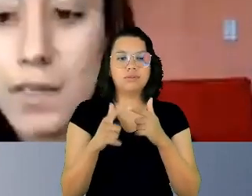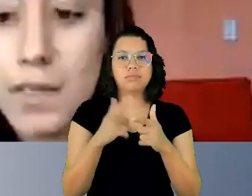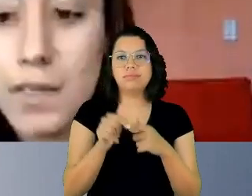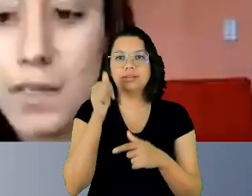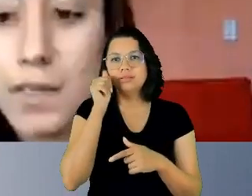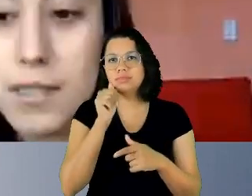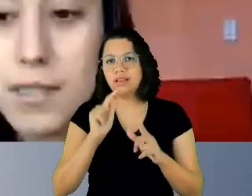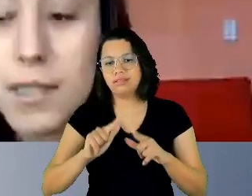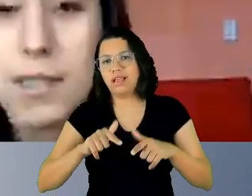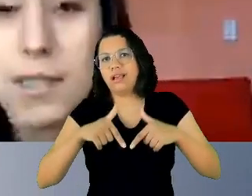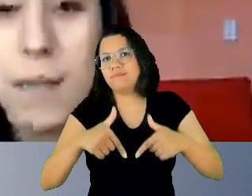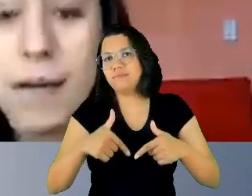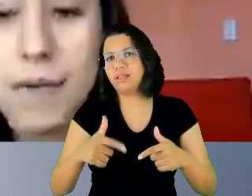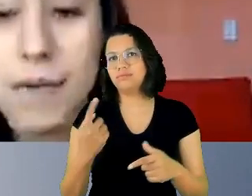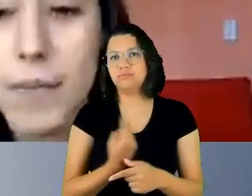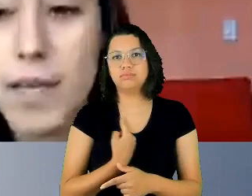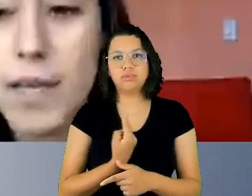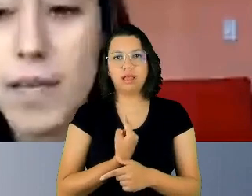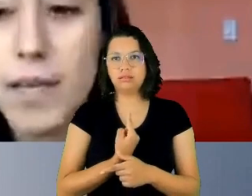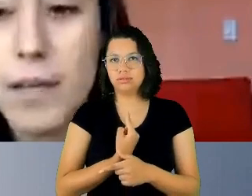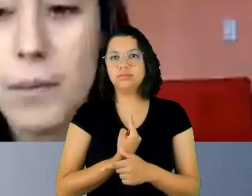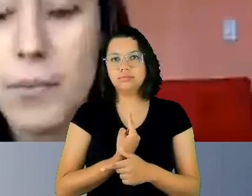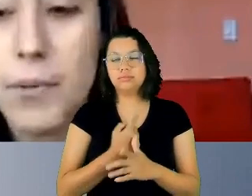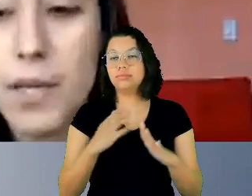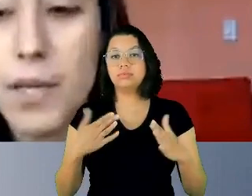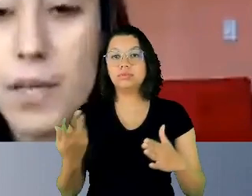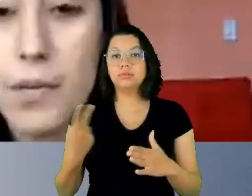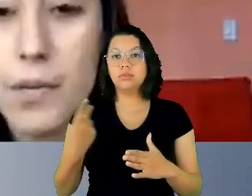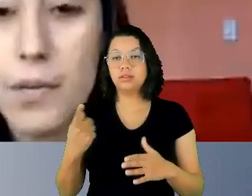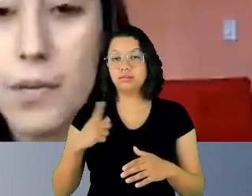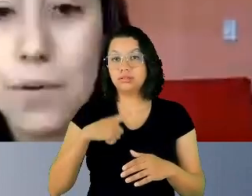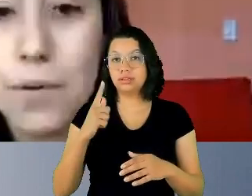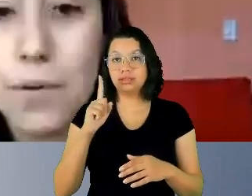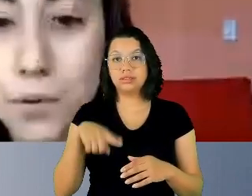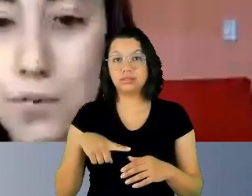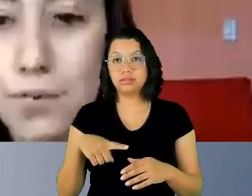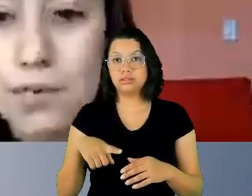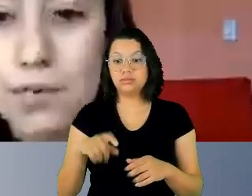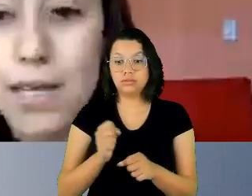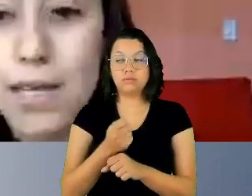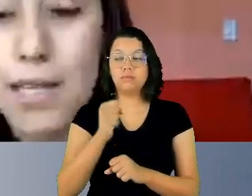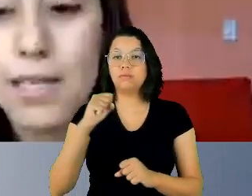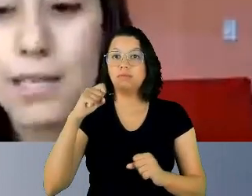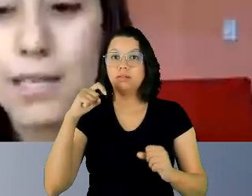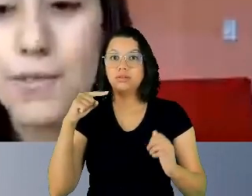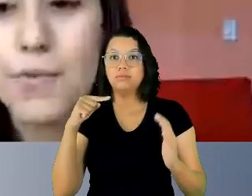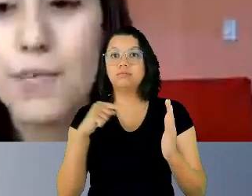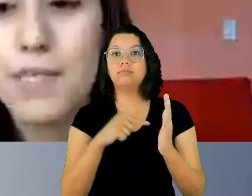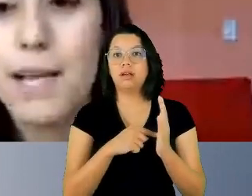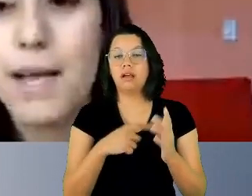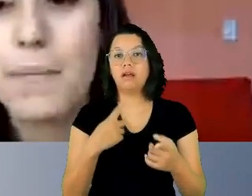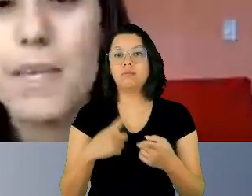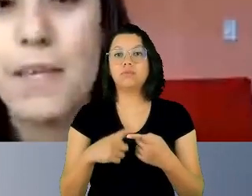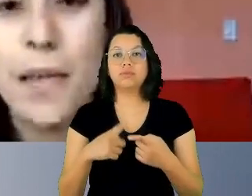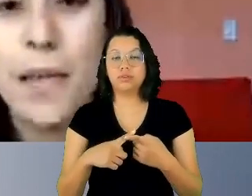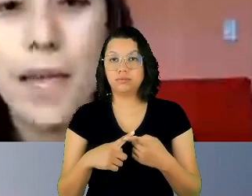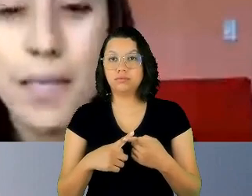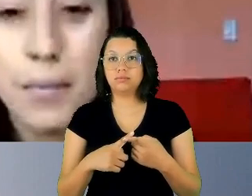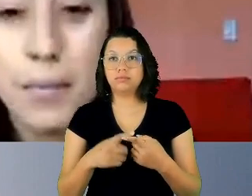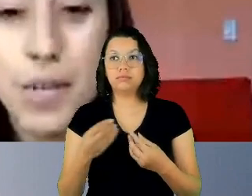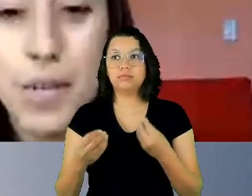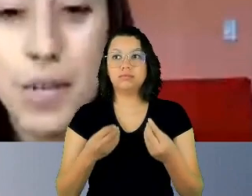para nós, esse tem sido um grande marco porque, como todas aqui que nos ouvem sabem,